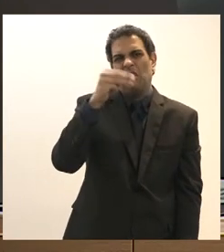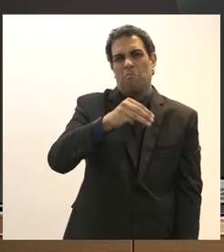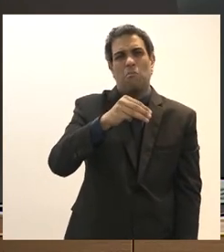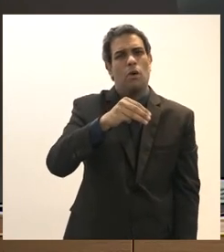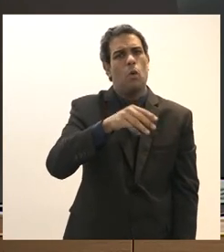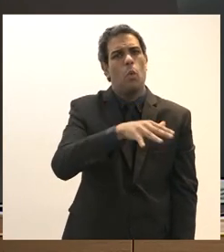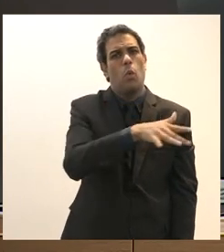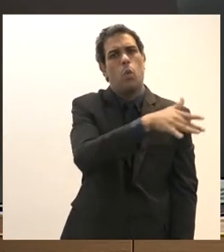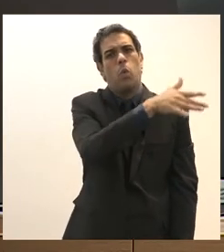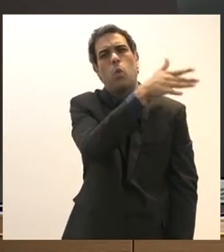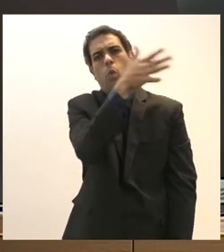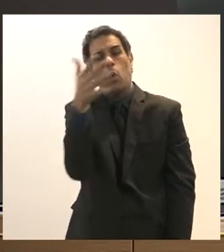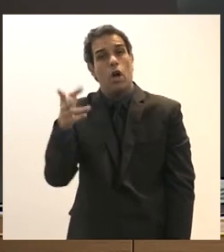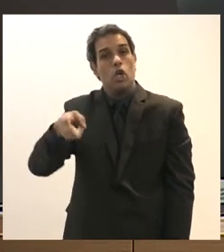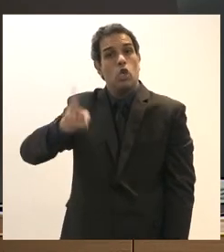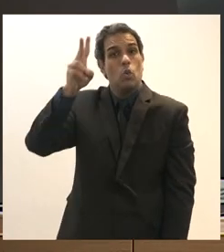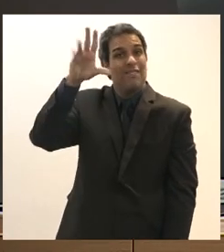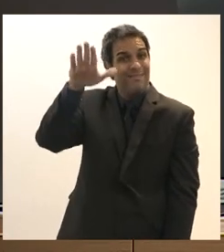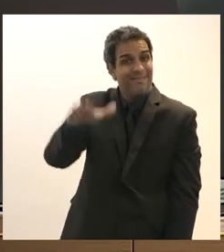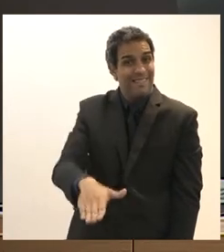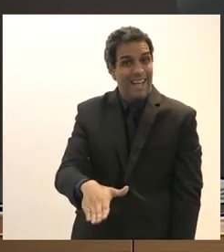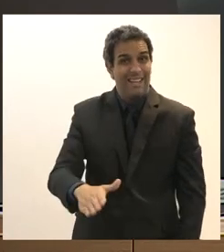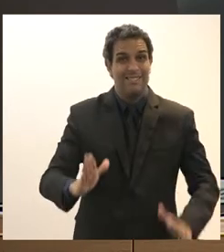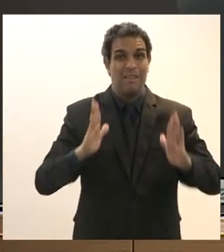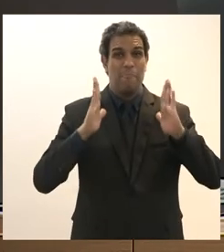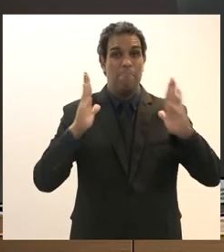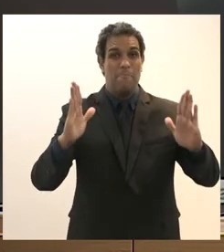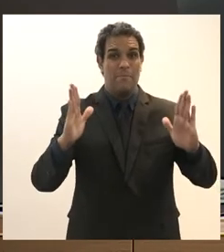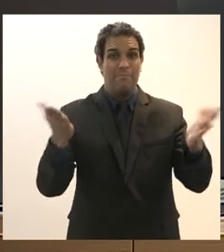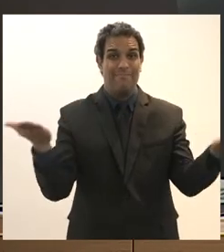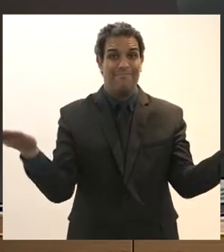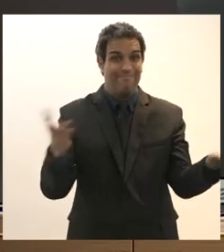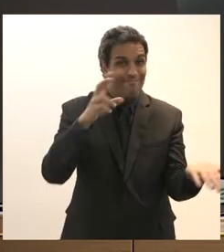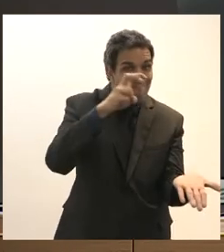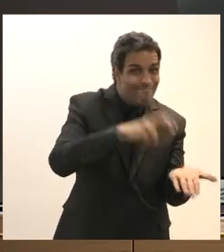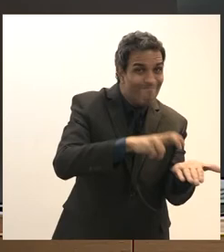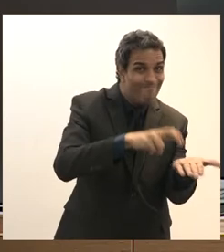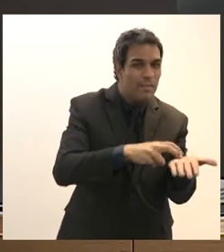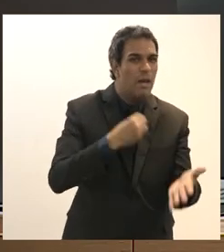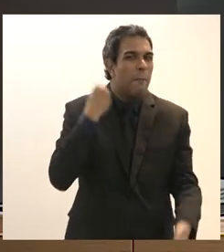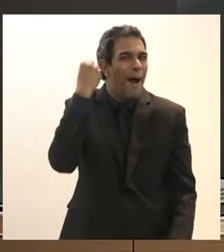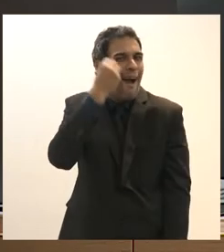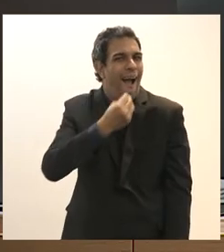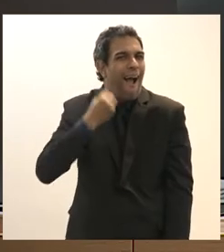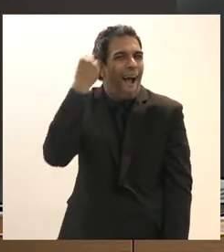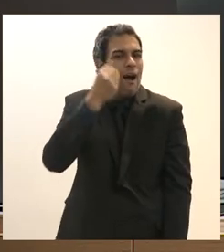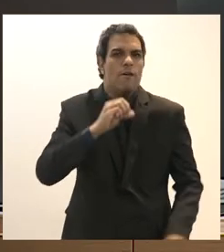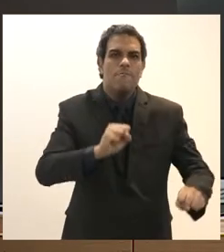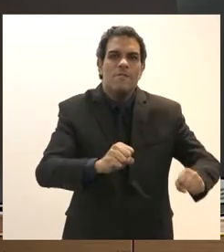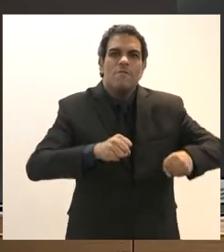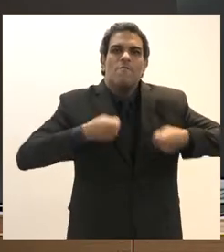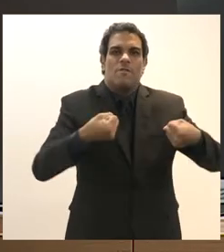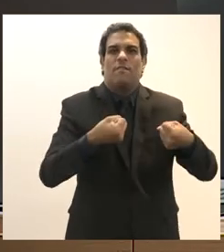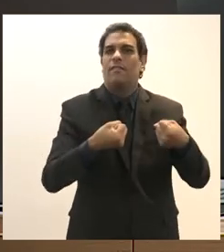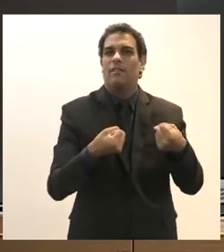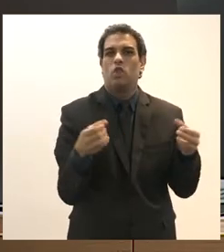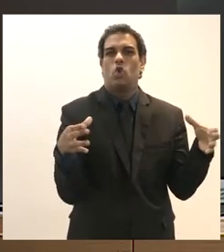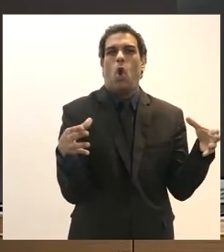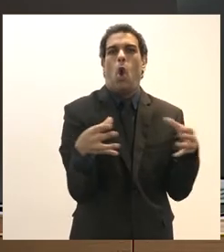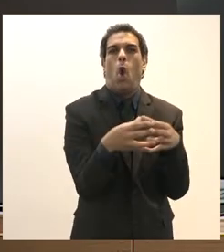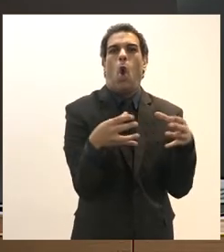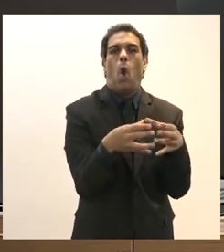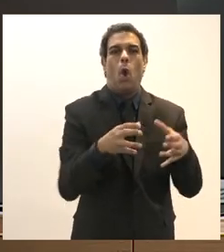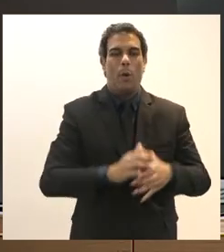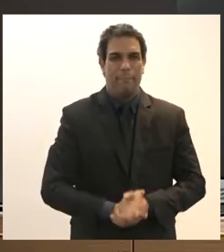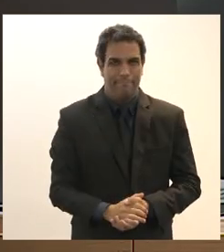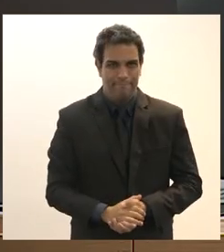terminamos às quatorze horas então na parte da manhã foi uma espécie de esforço concentrado então eu